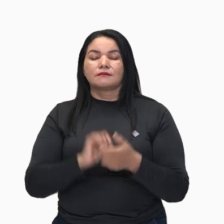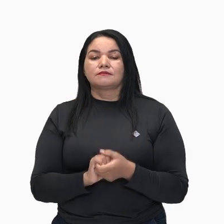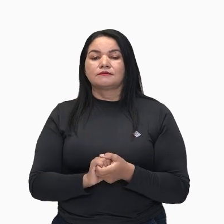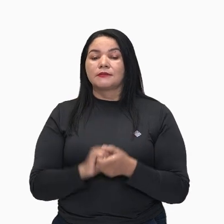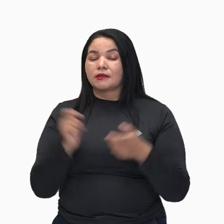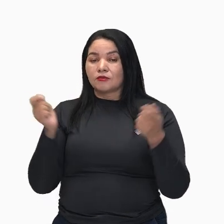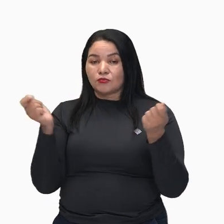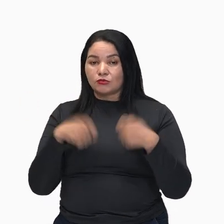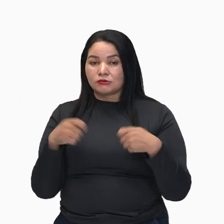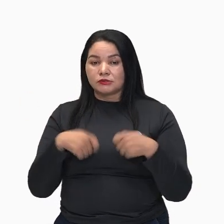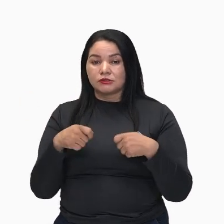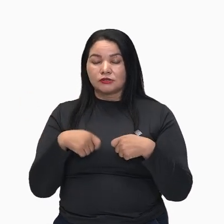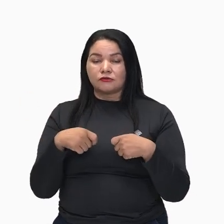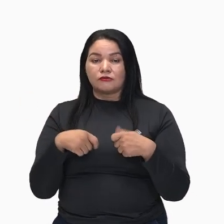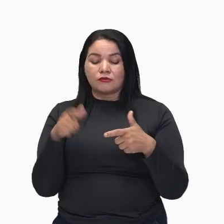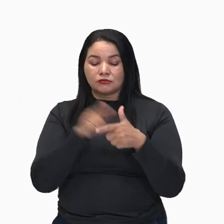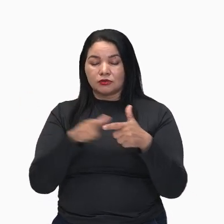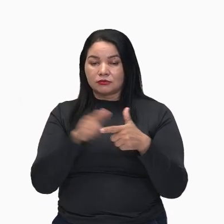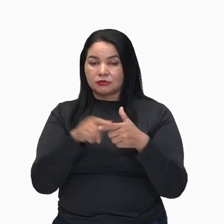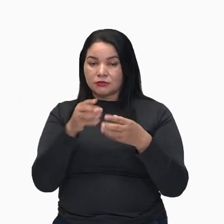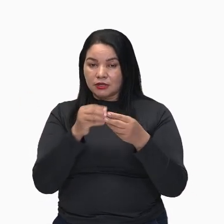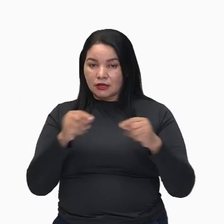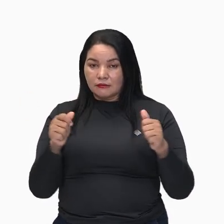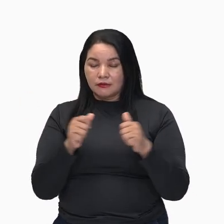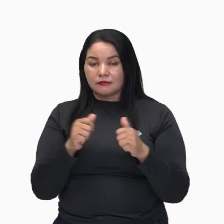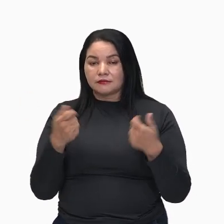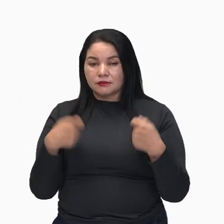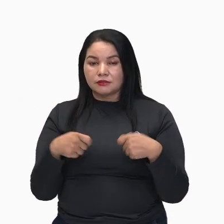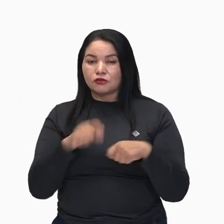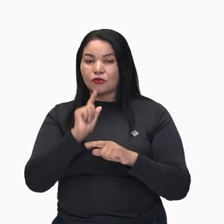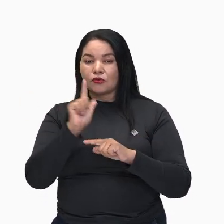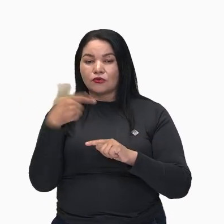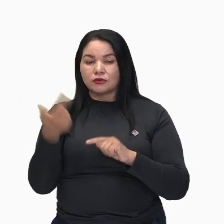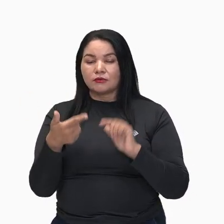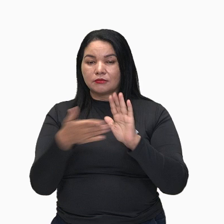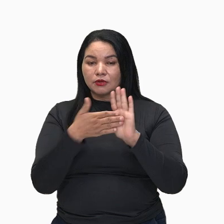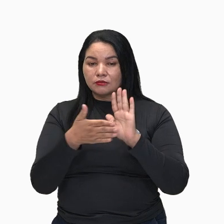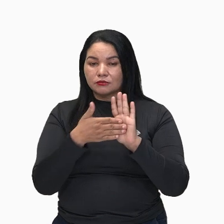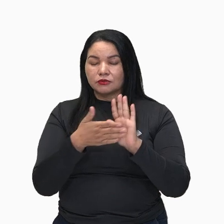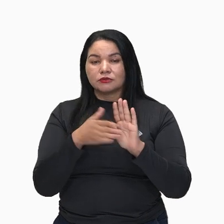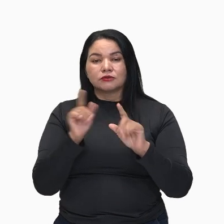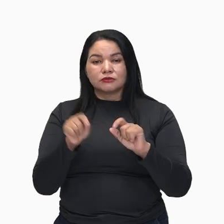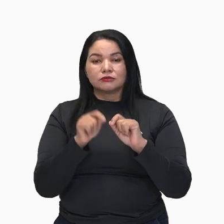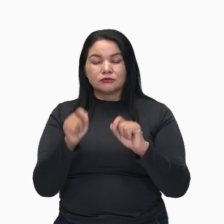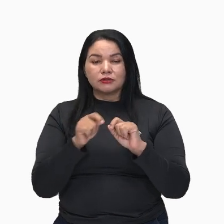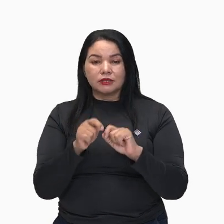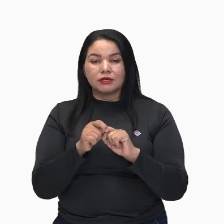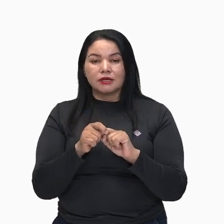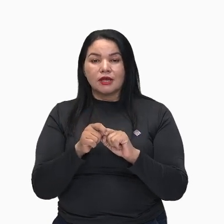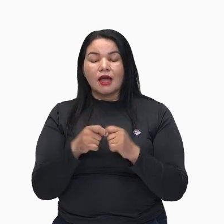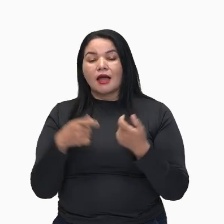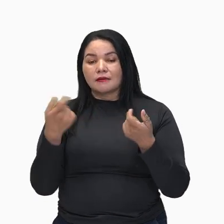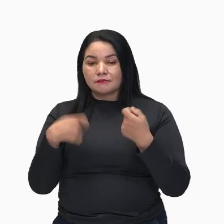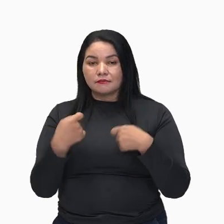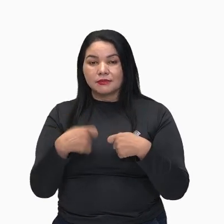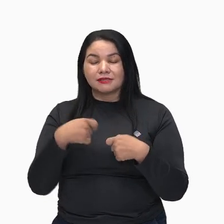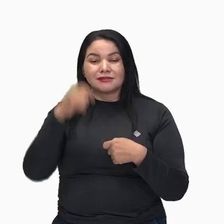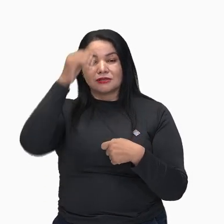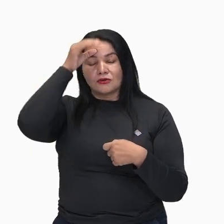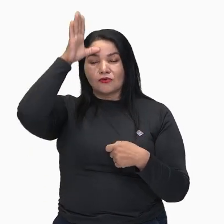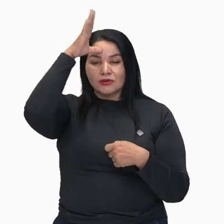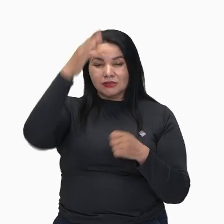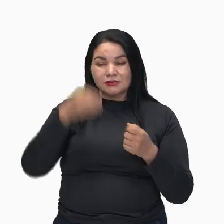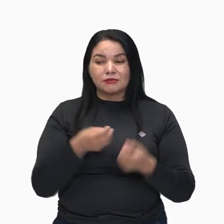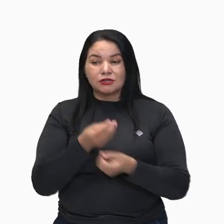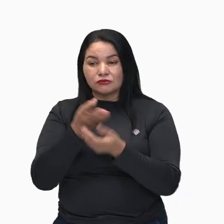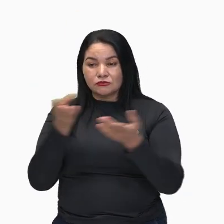solucionar o problema? Ela fala também que outra proposta possível é a promoção do conhecimento sobre essas populações. A gente viu que